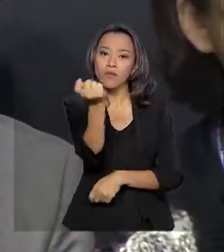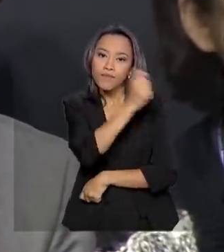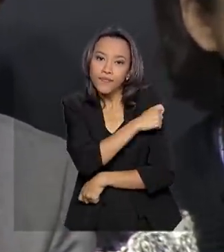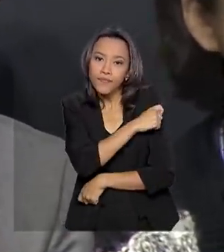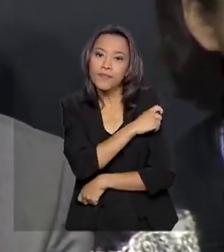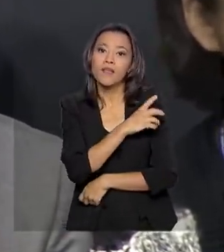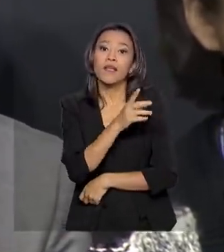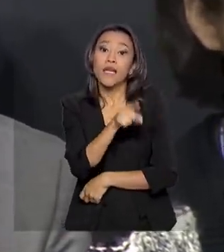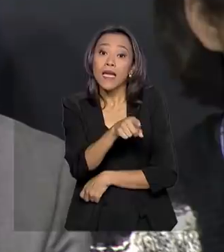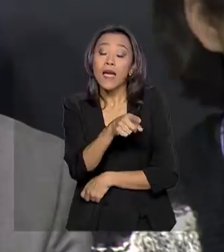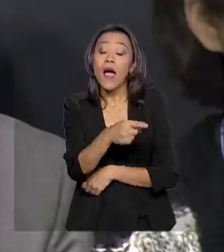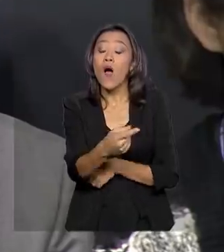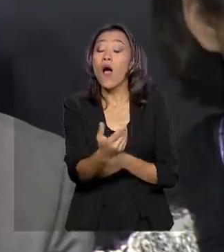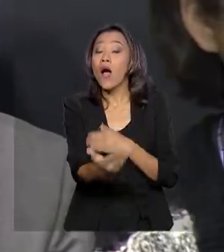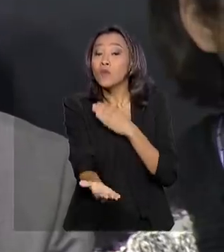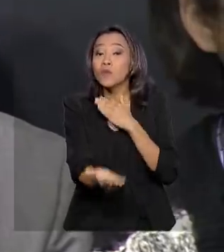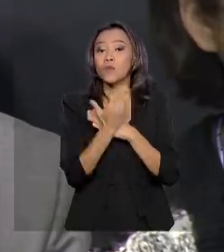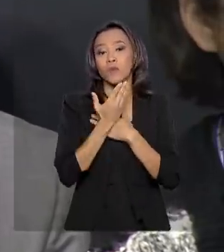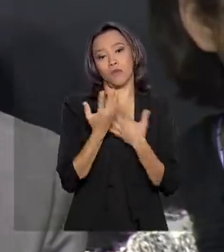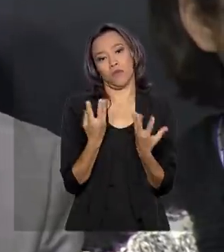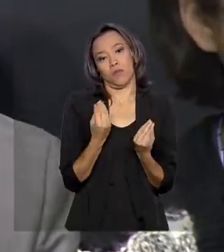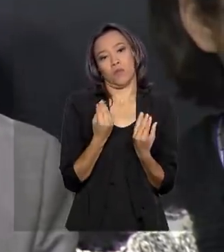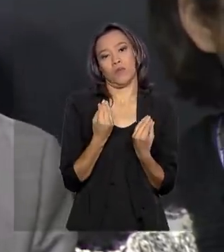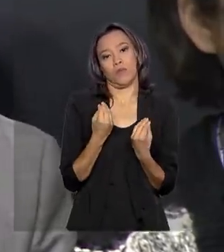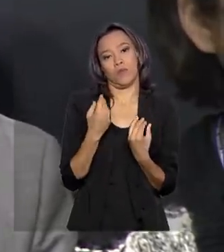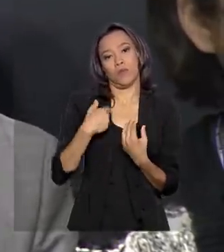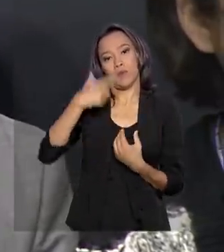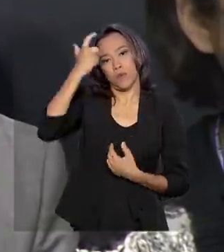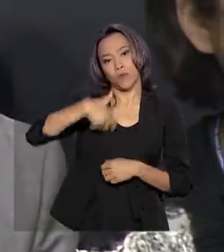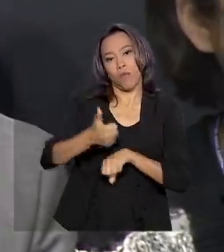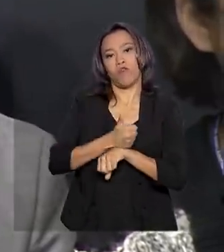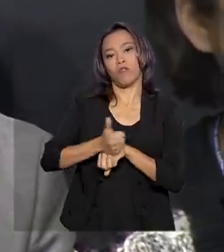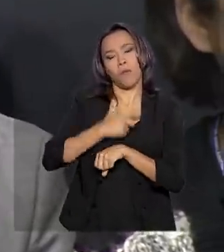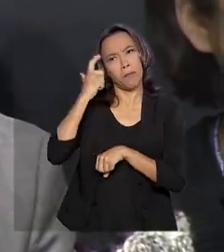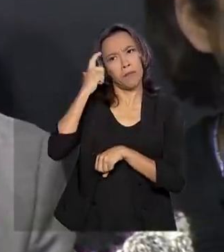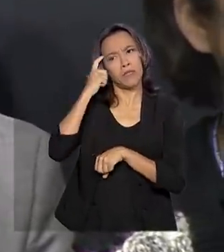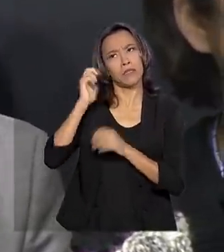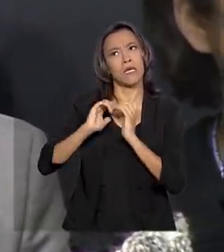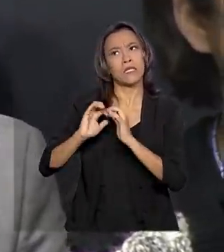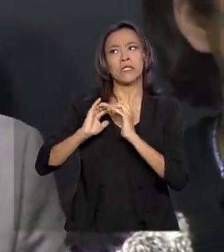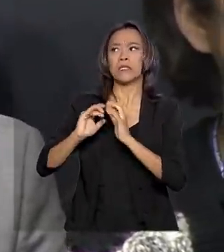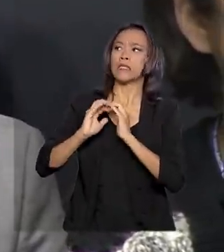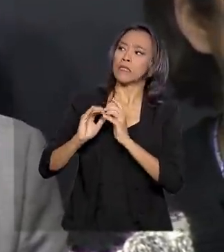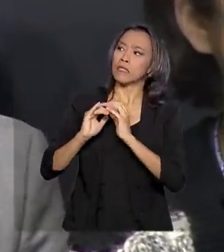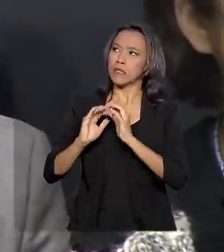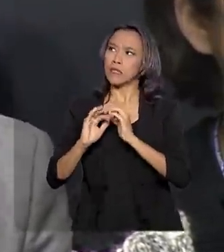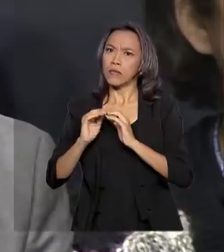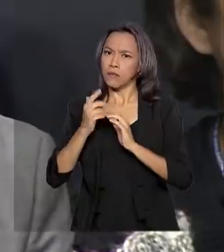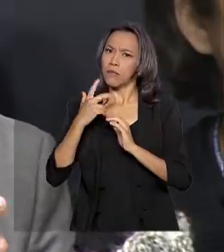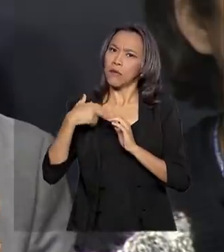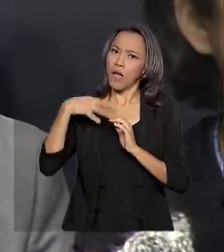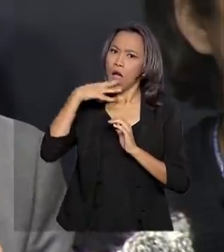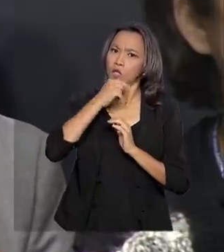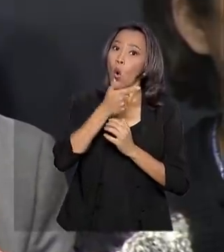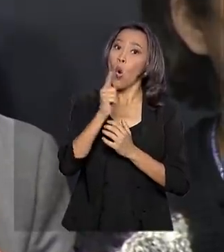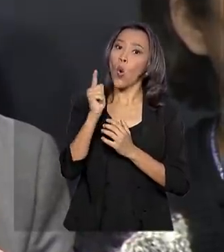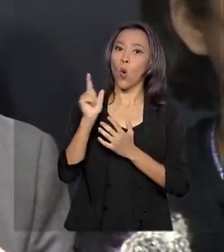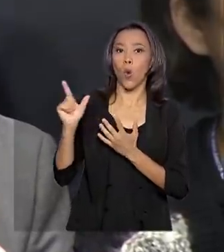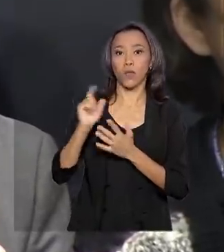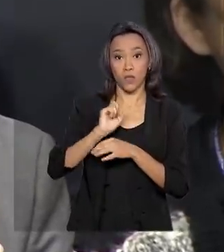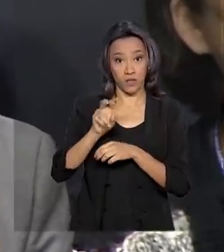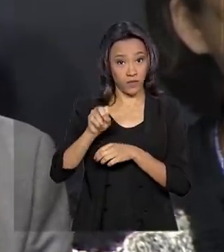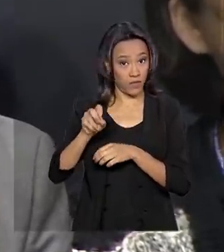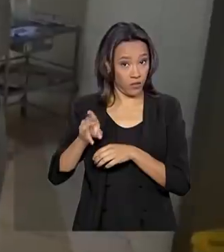raciocínio desse profissional para pensar na possibilidade de outras viroses que não aquelas que são